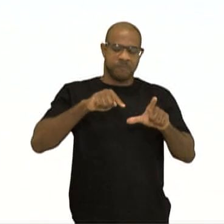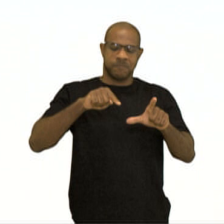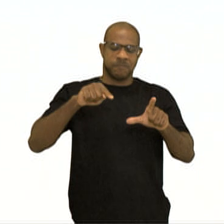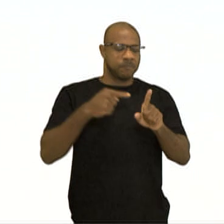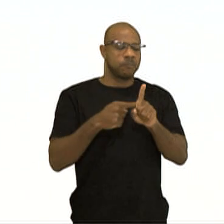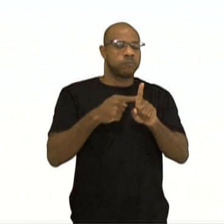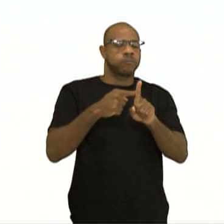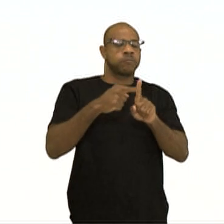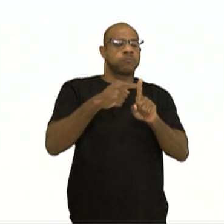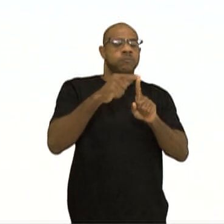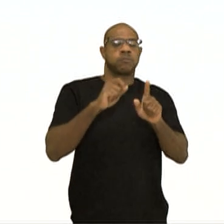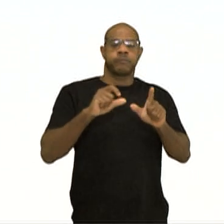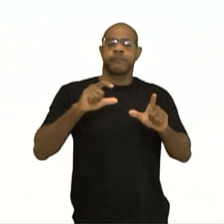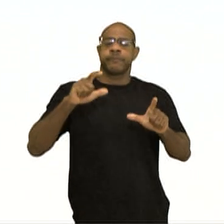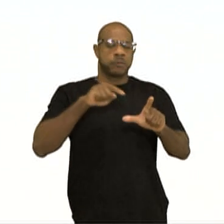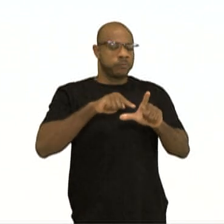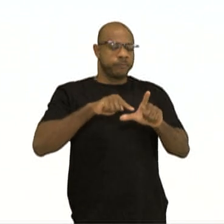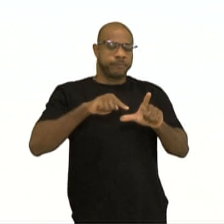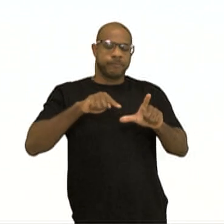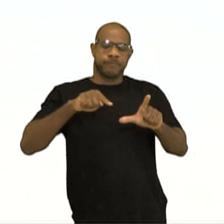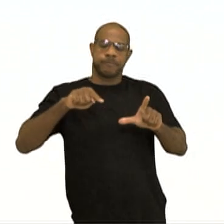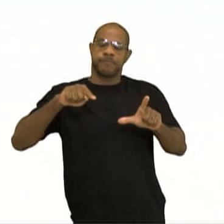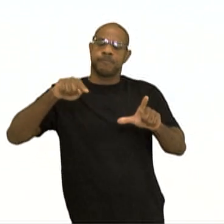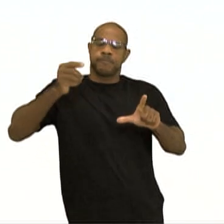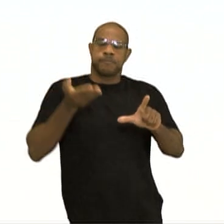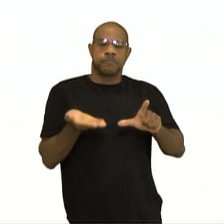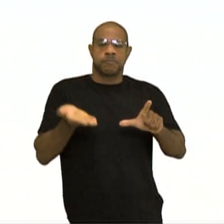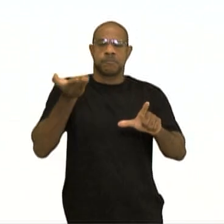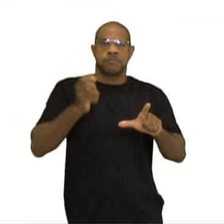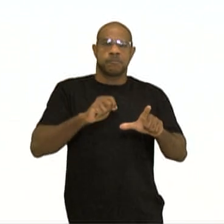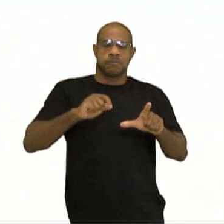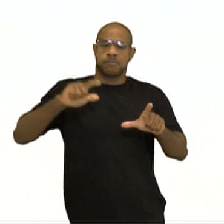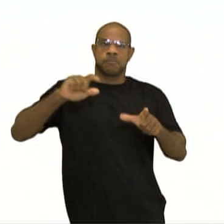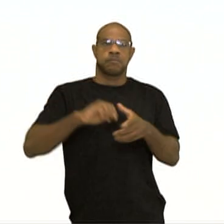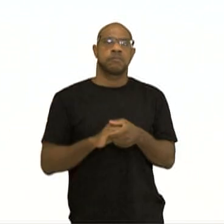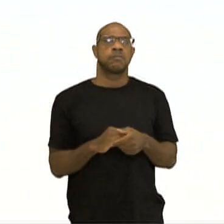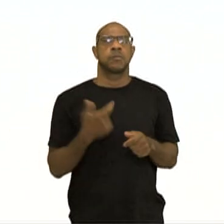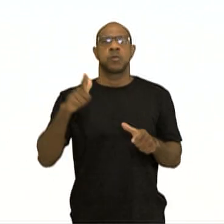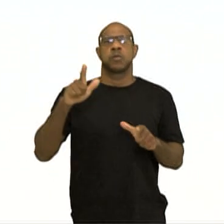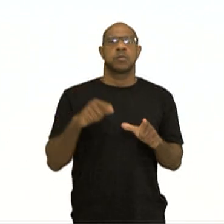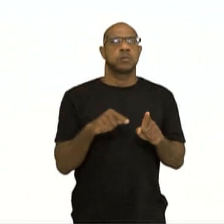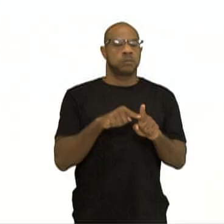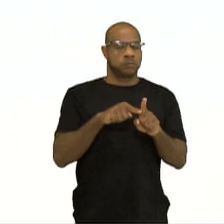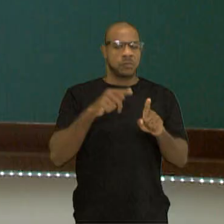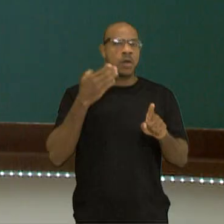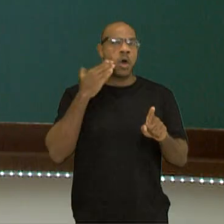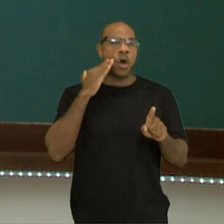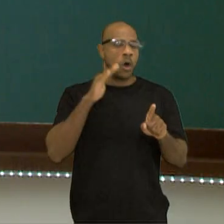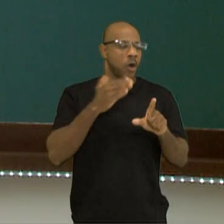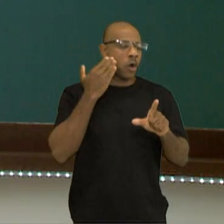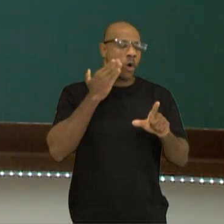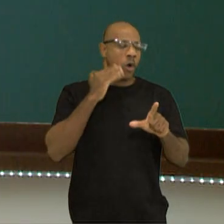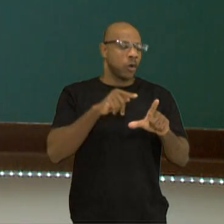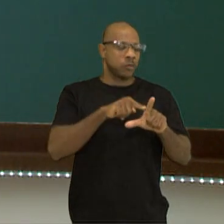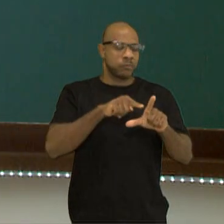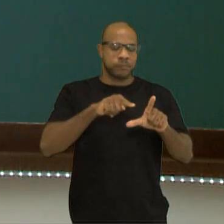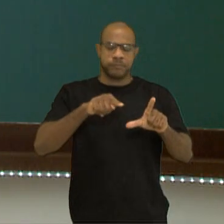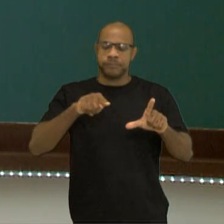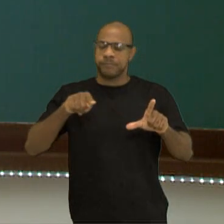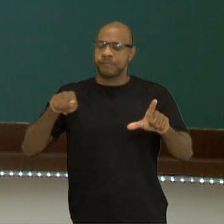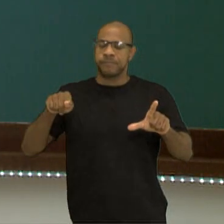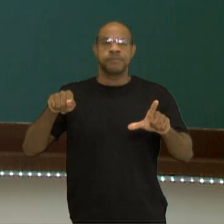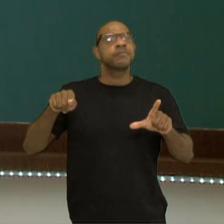aumenta, a capacidade de solubilidade dele vai aumentando. Outros, como a linha rosa, indica aqui que o aumento da